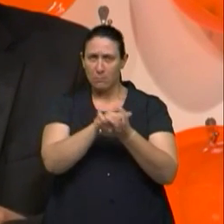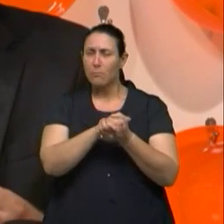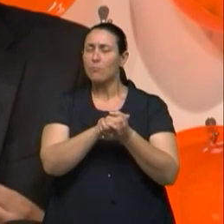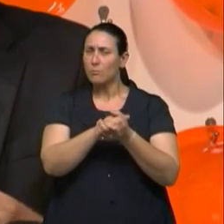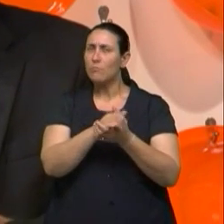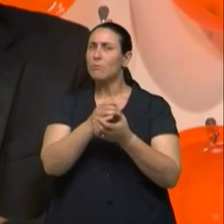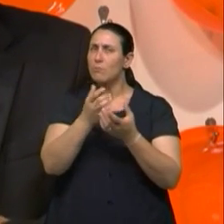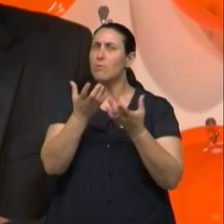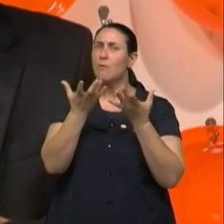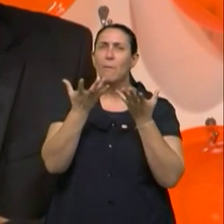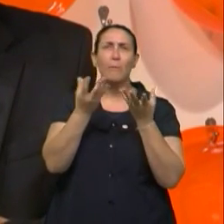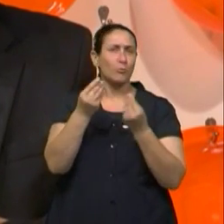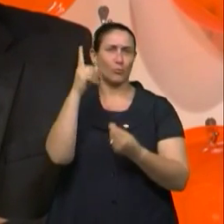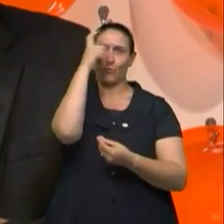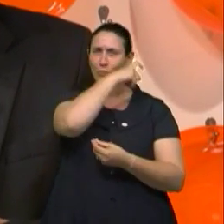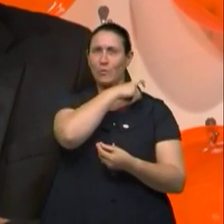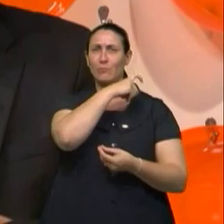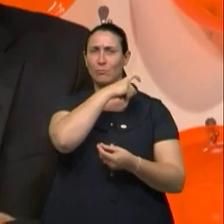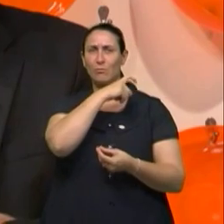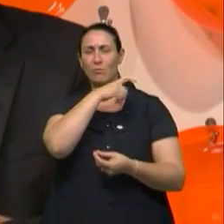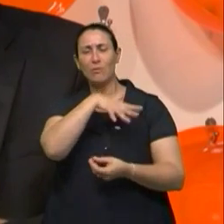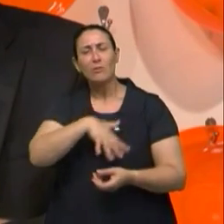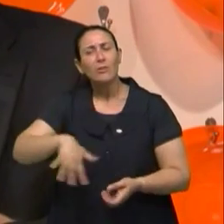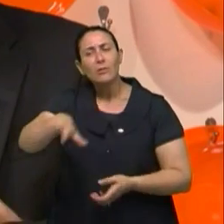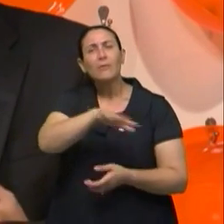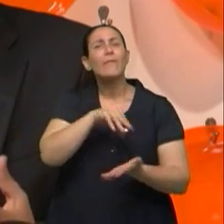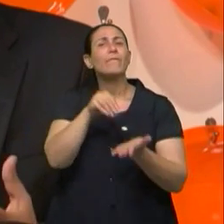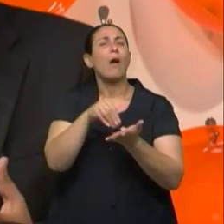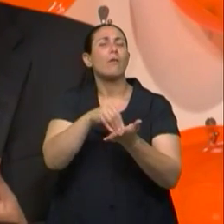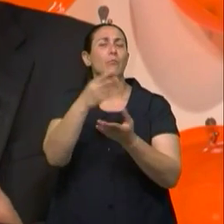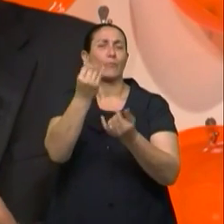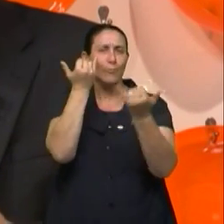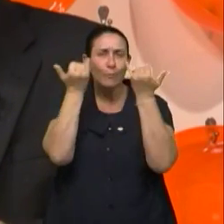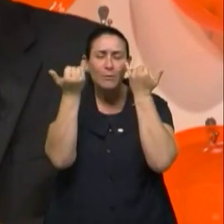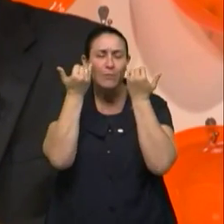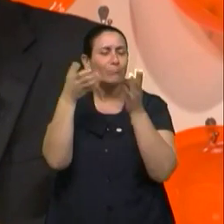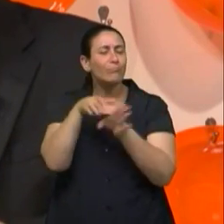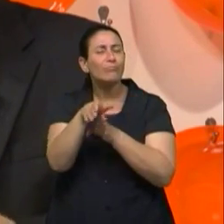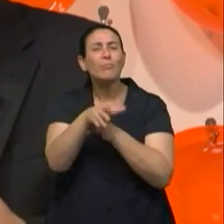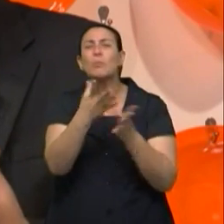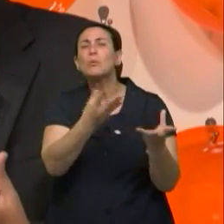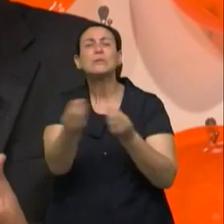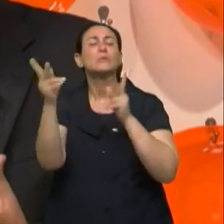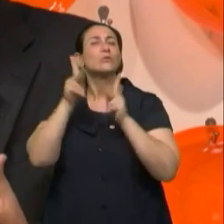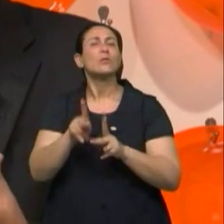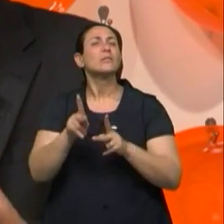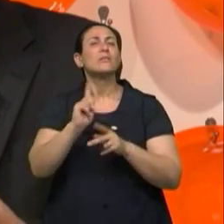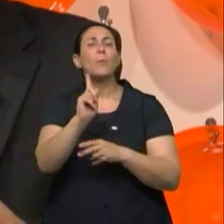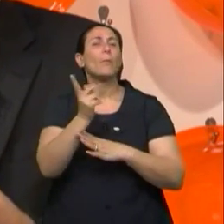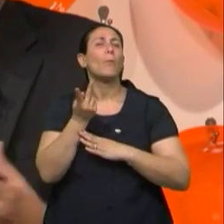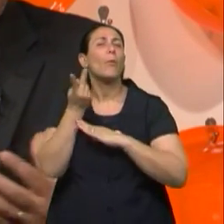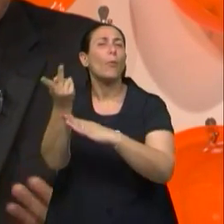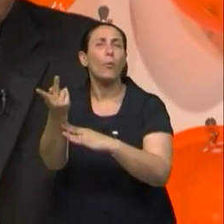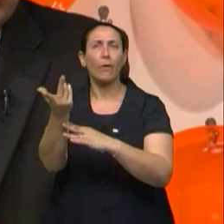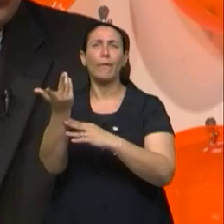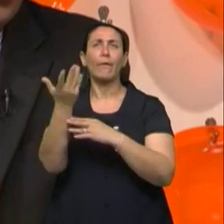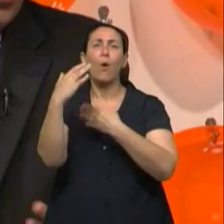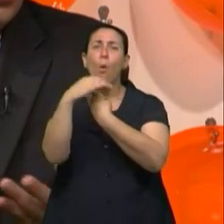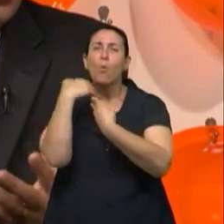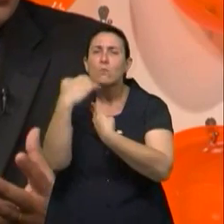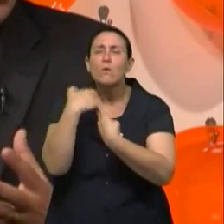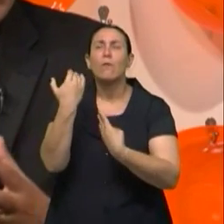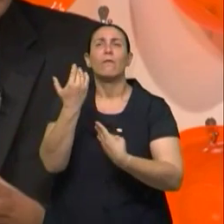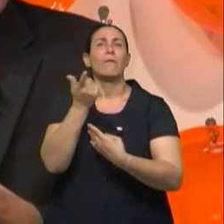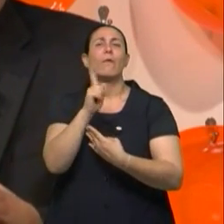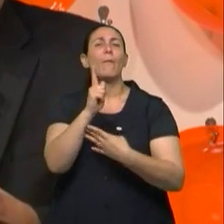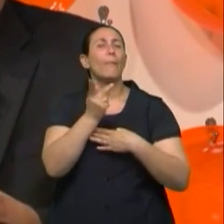coisa muito infrequente no nosso meio, né, é muito infrequente as pessoas procurarem um aconselhamento